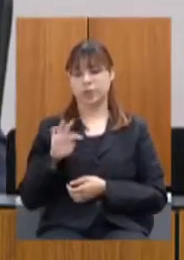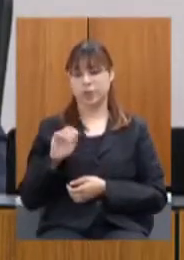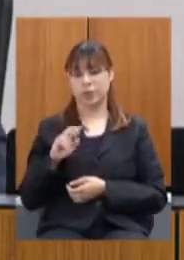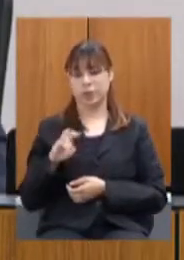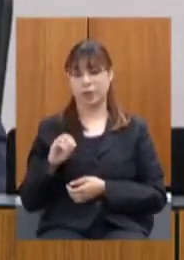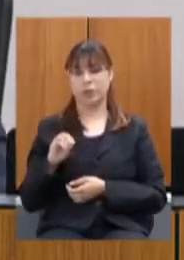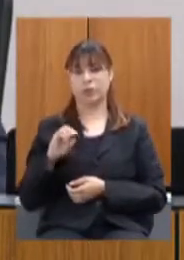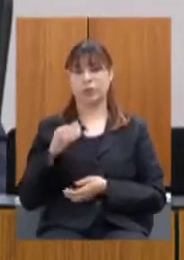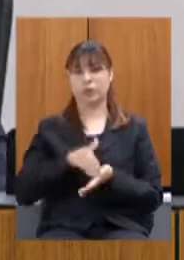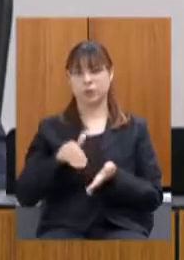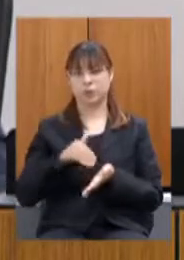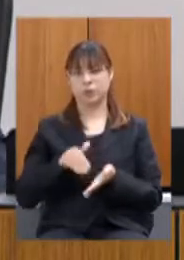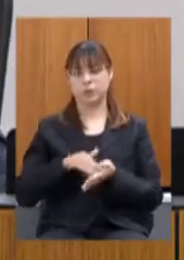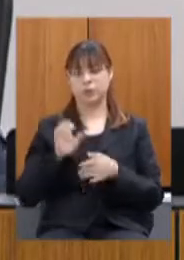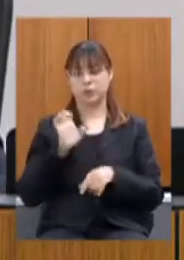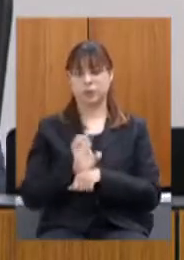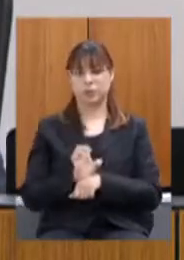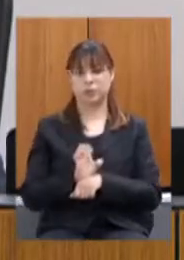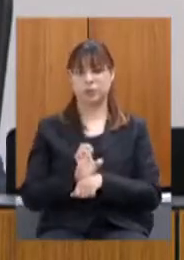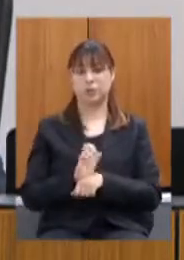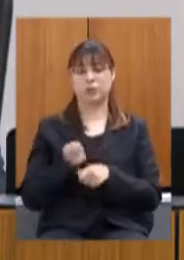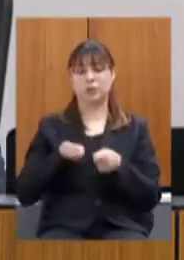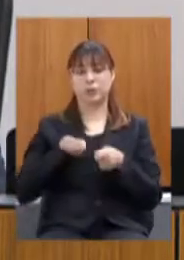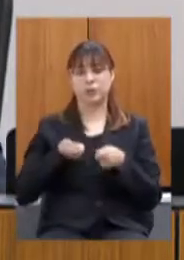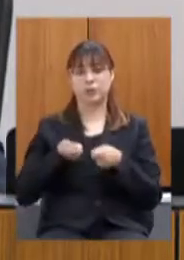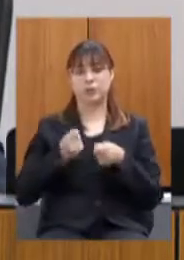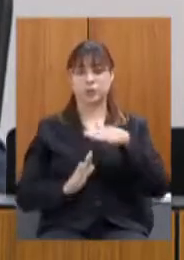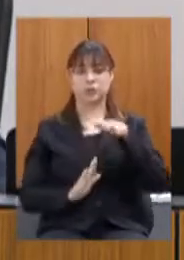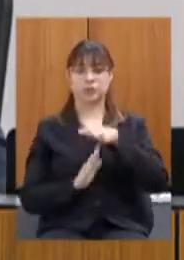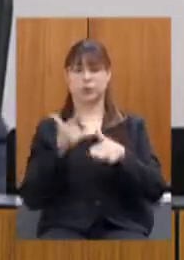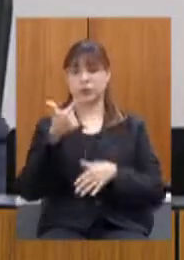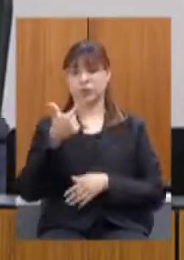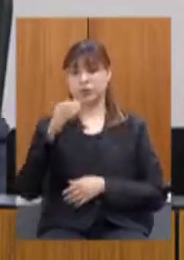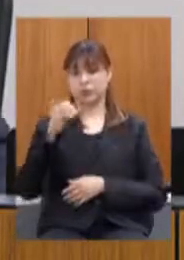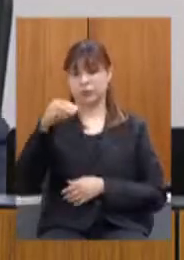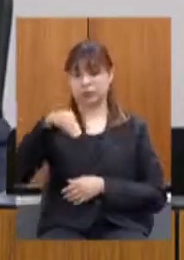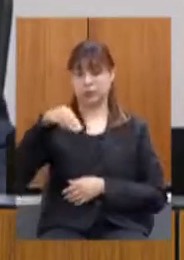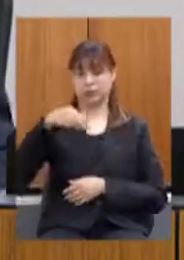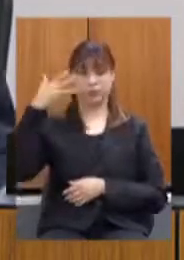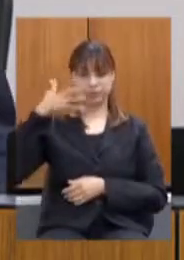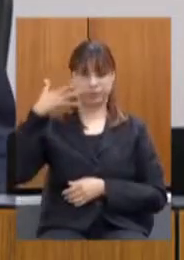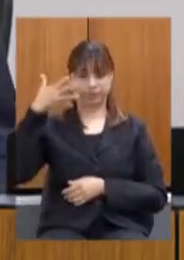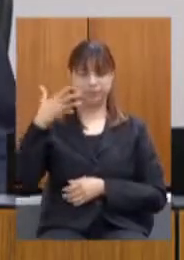secretário de Estado e Fazenda que disporá de até 20 minutos para a sua exposição